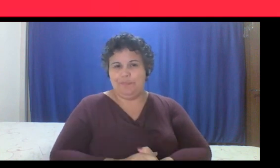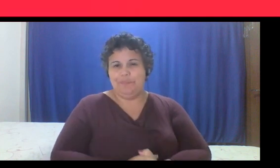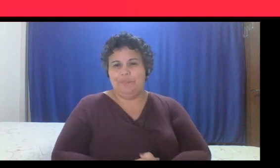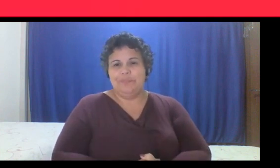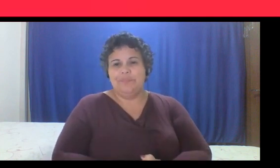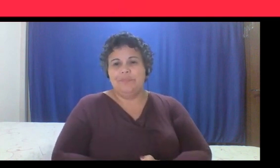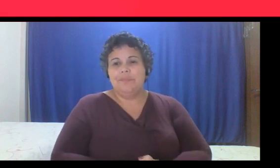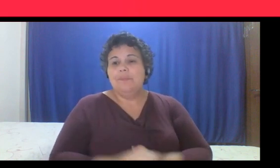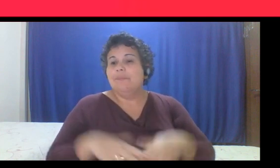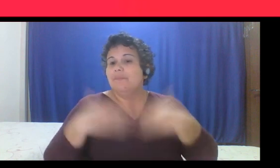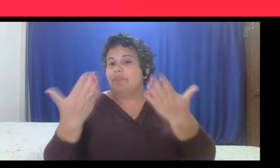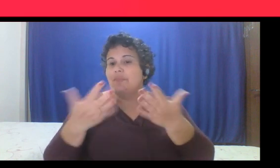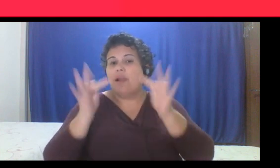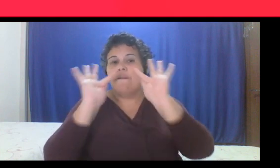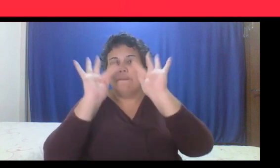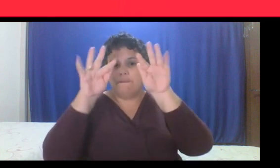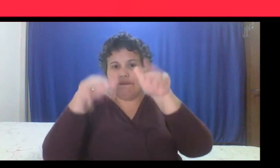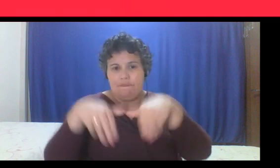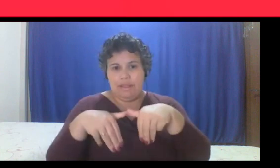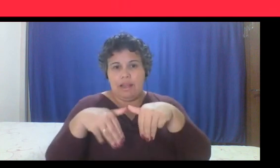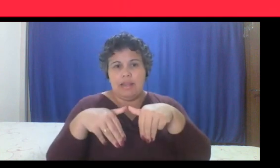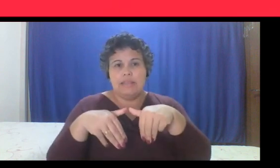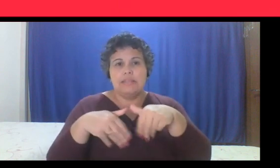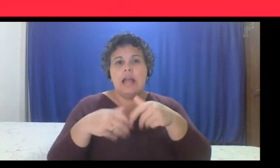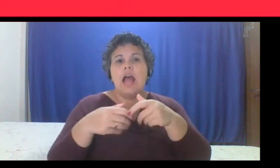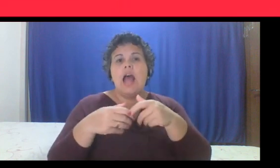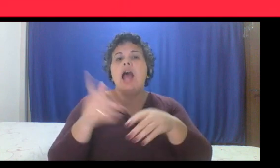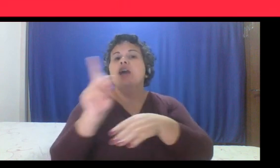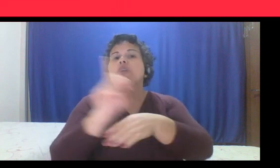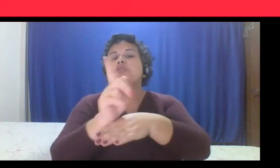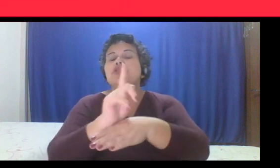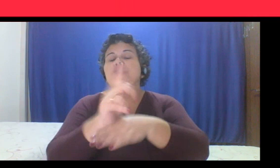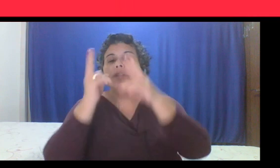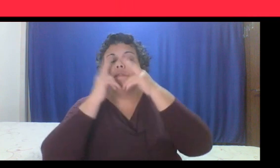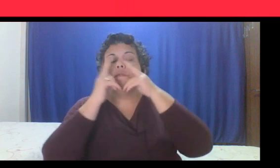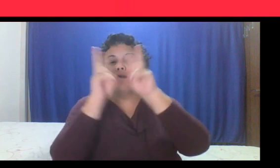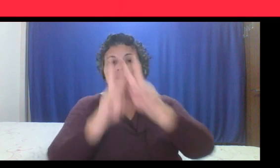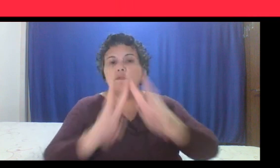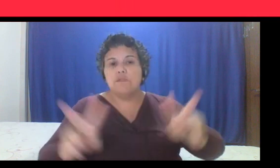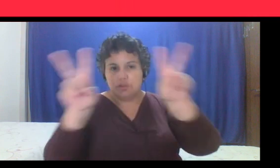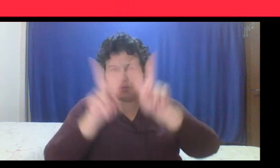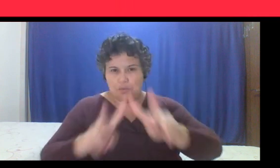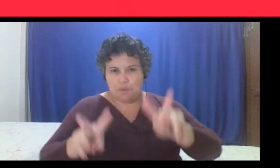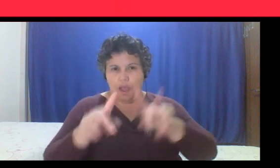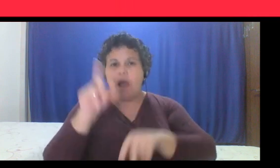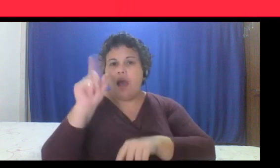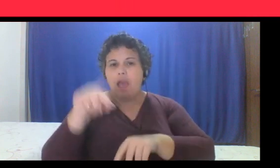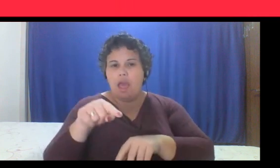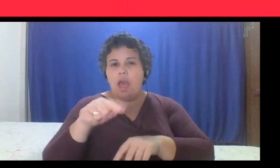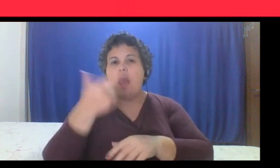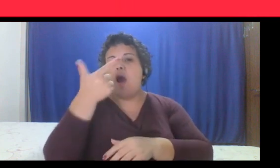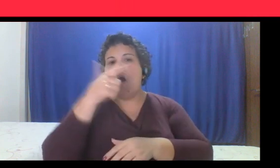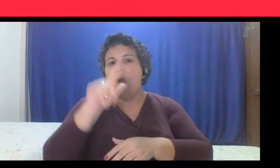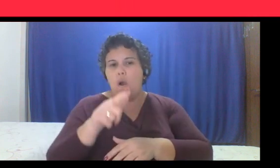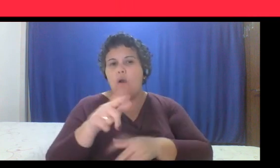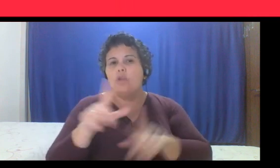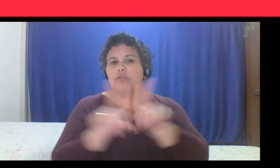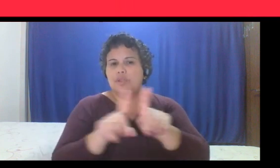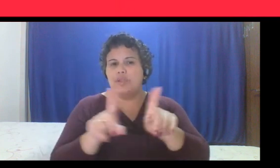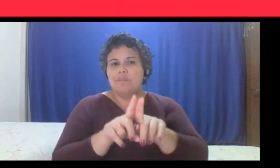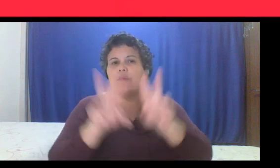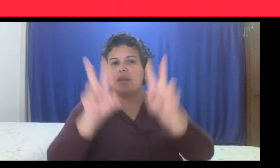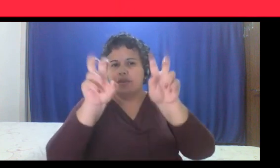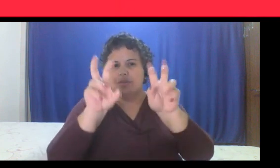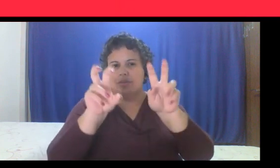Para finalizar, gente, a parte de gestão visual também é um pilar que tem que estar presente em